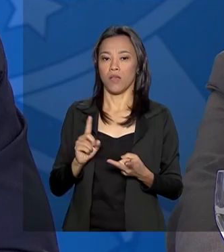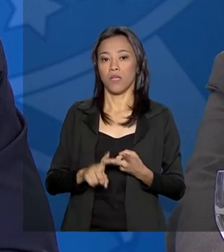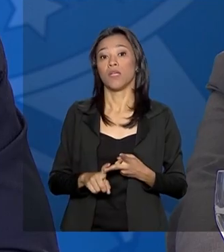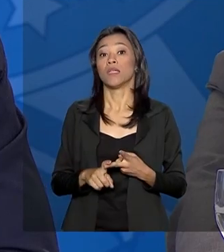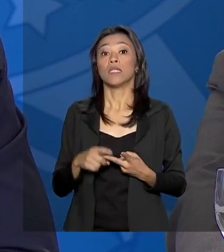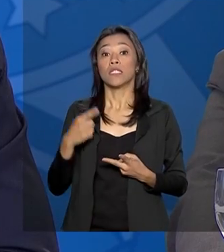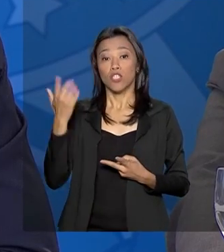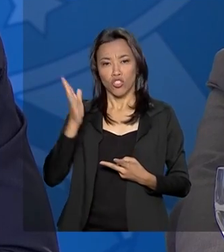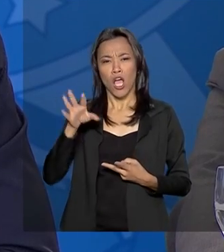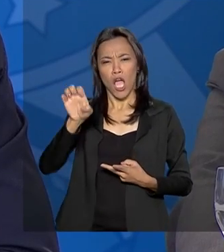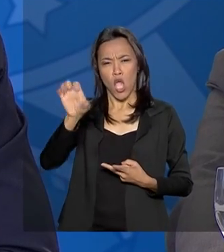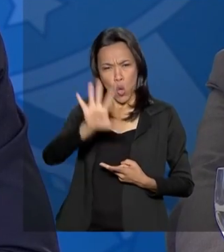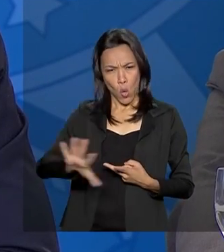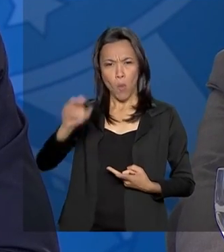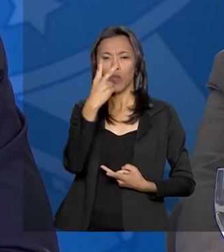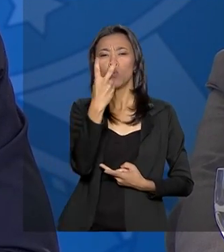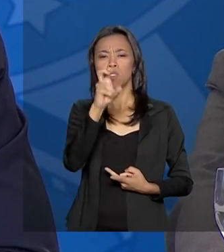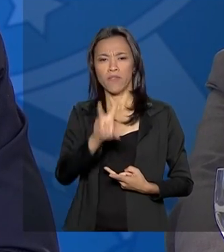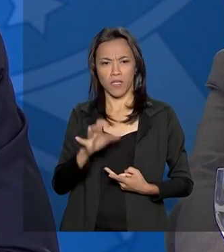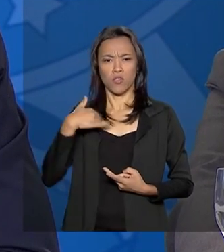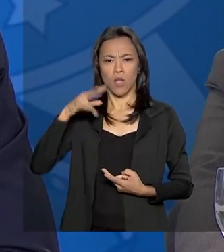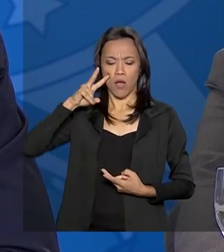sobrevoei à Europa já por duas vezes,